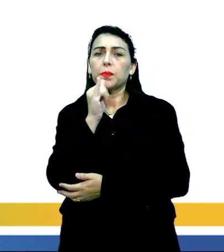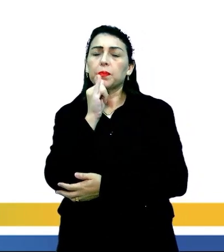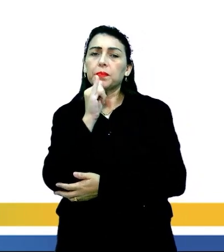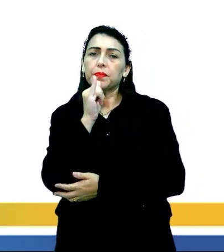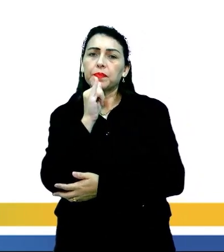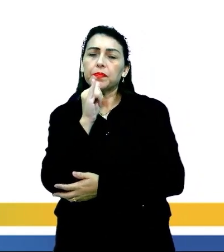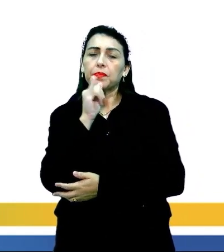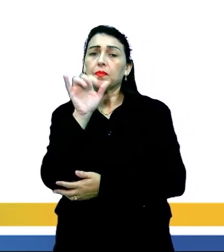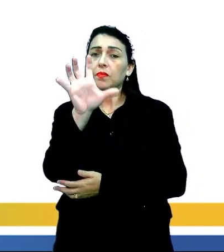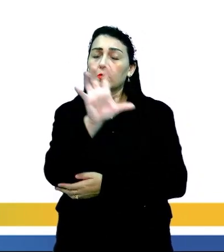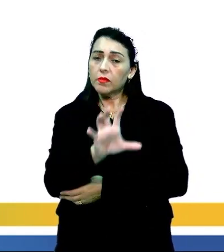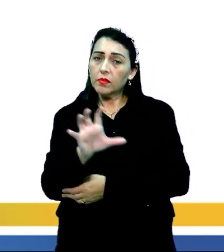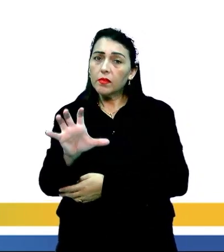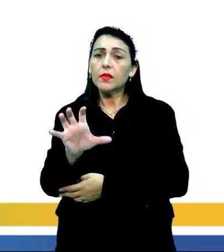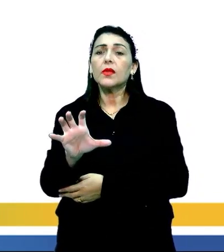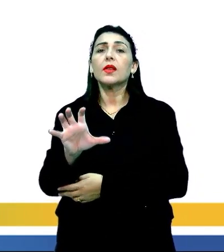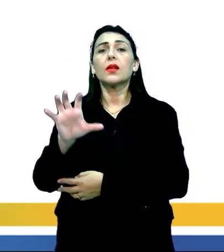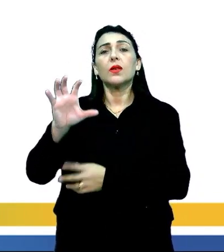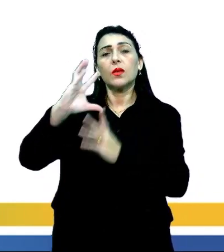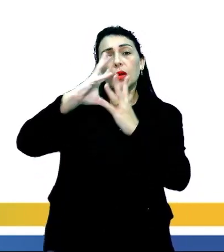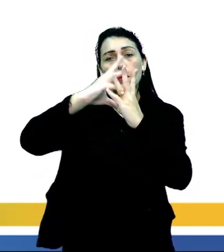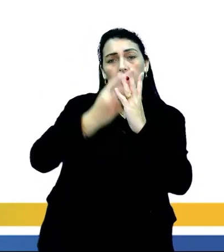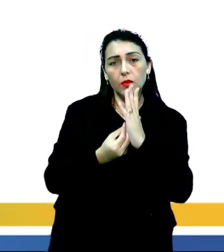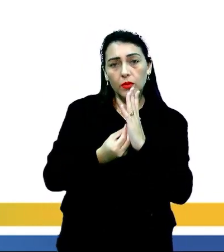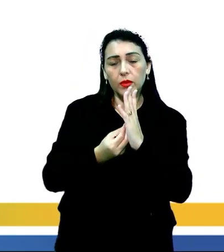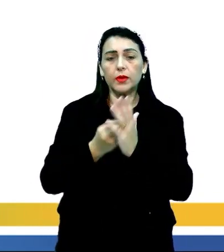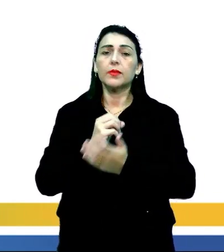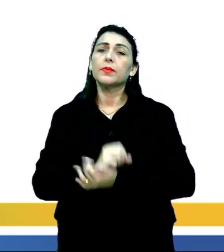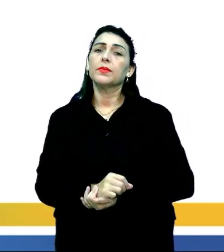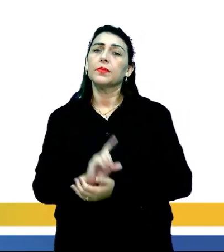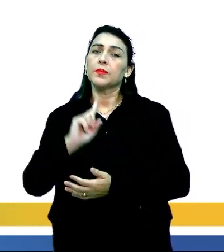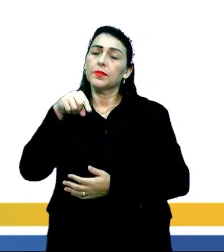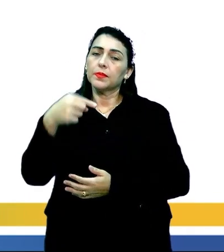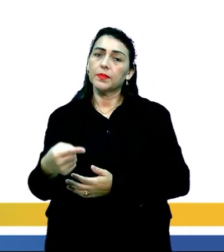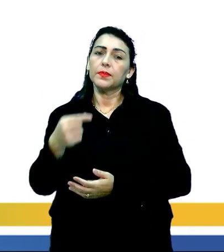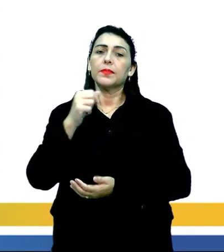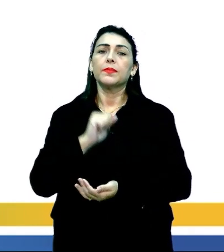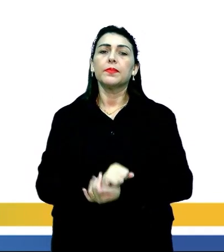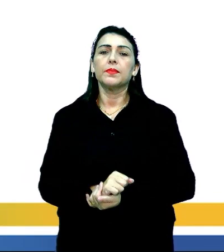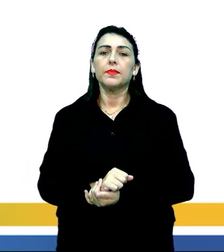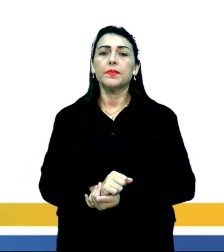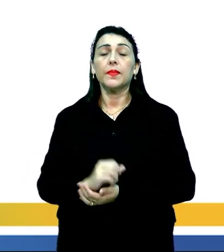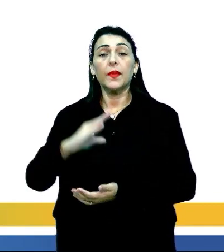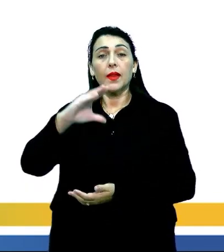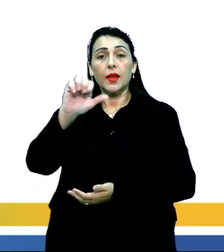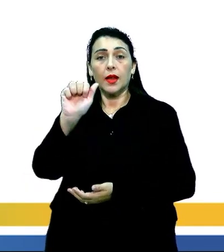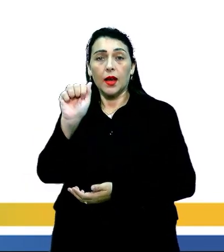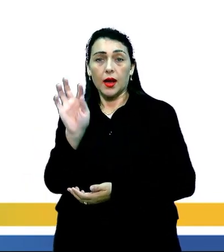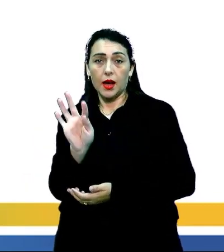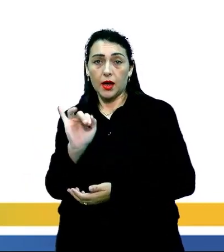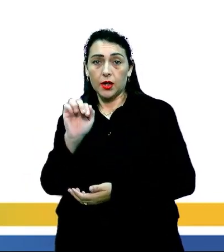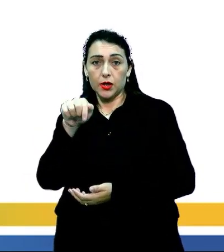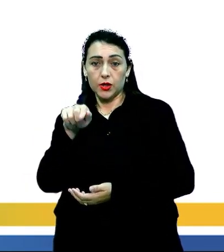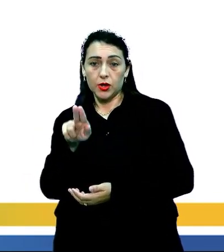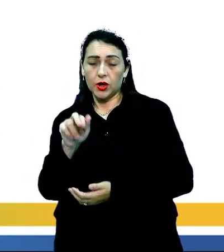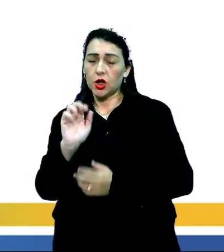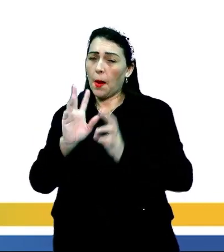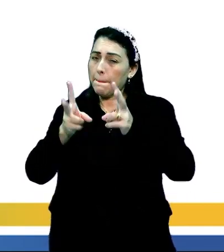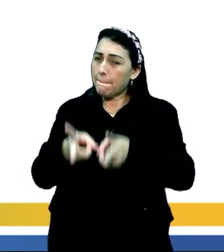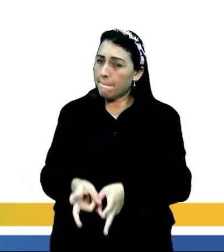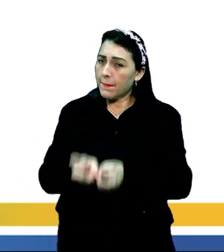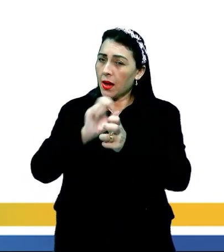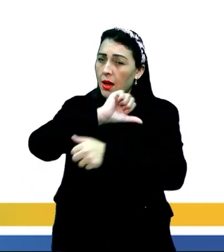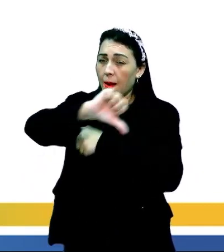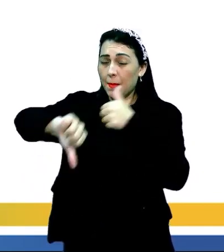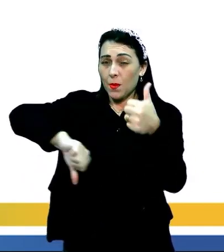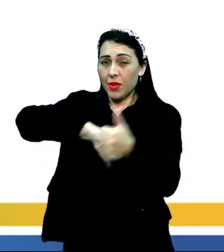o domínio morfoclimático, o domínio amazônico. Vamos ao próximo? O domínio da caatinga, a gente já percebe a